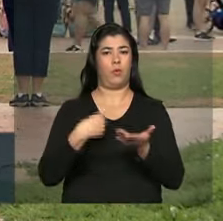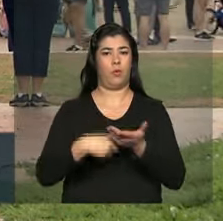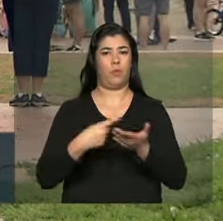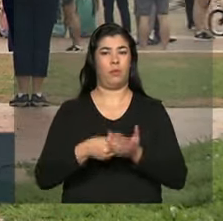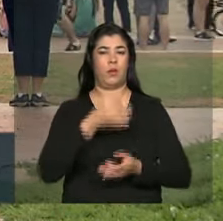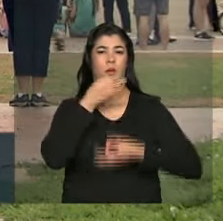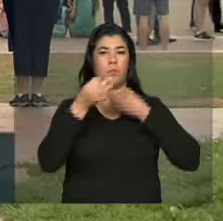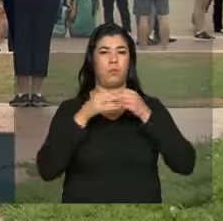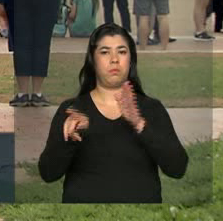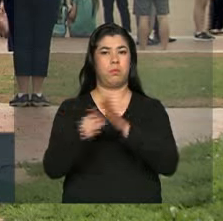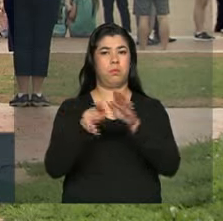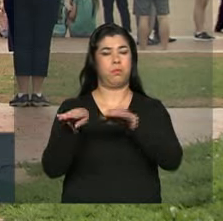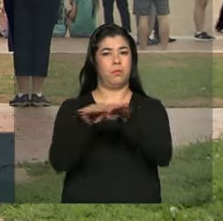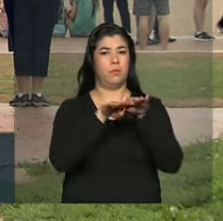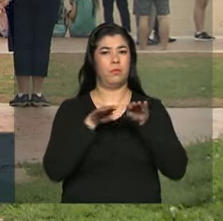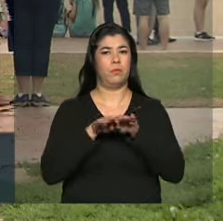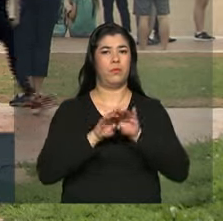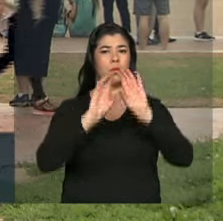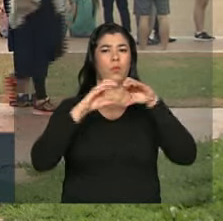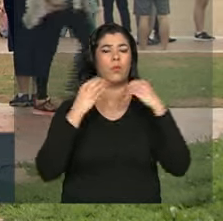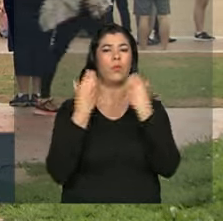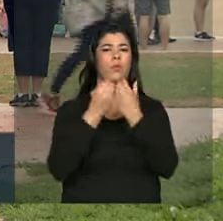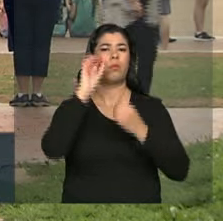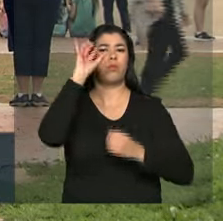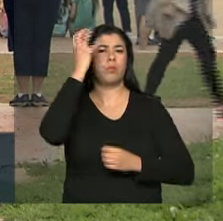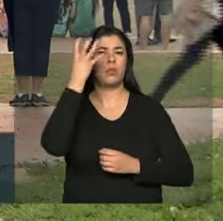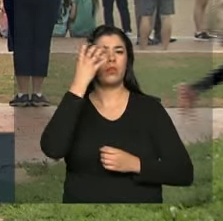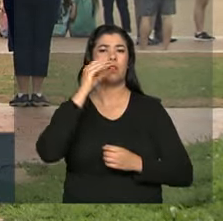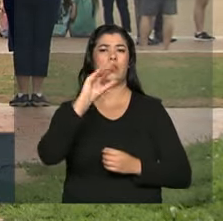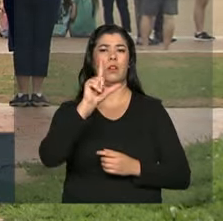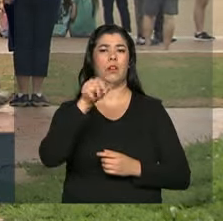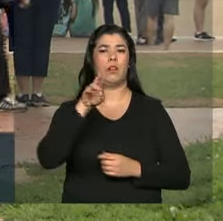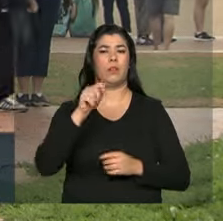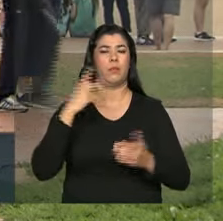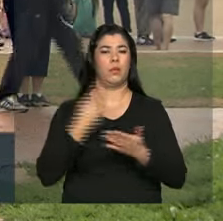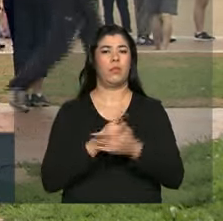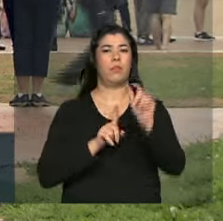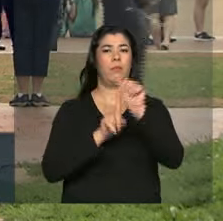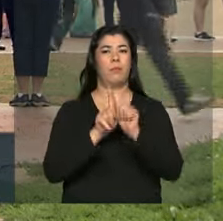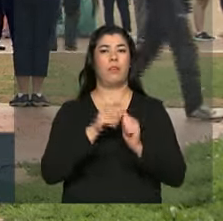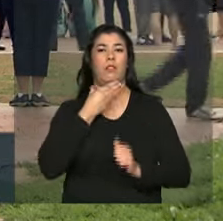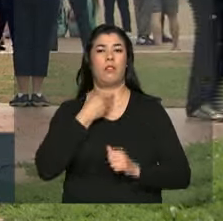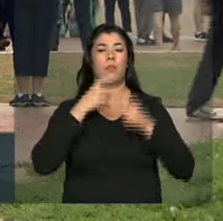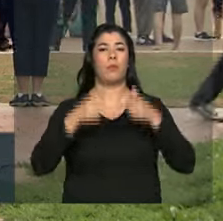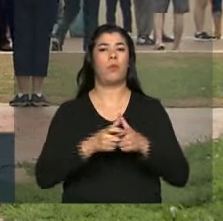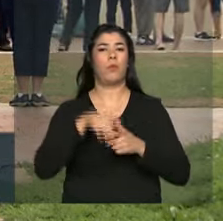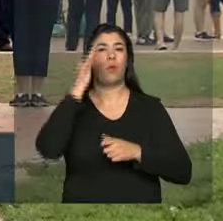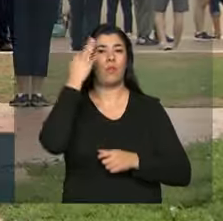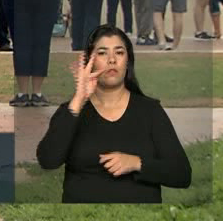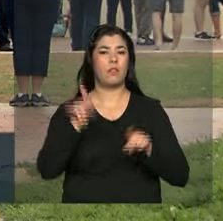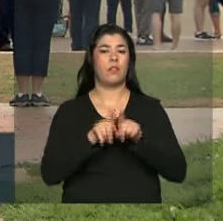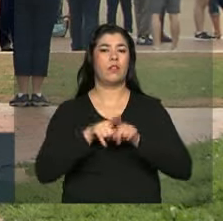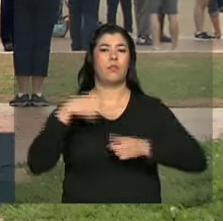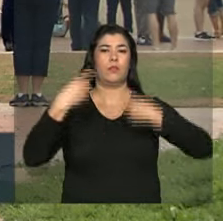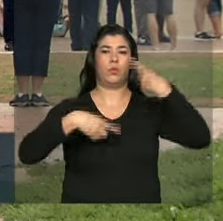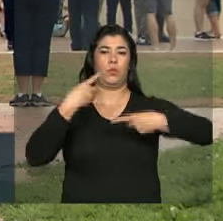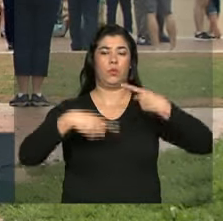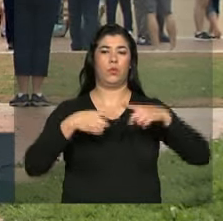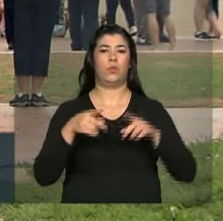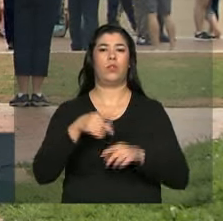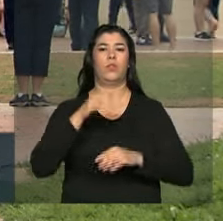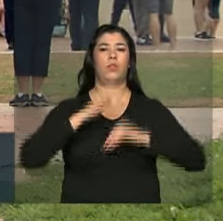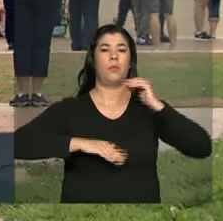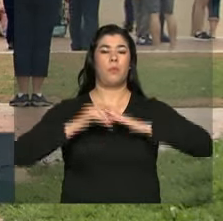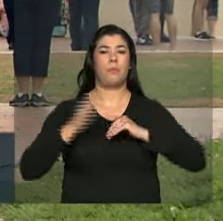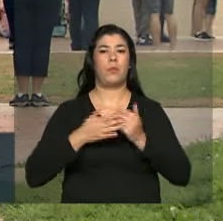comum em relação à conferência sobre o clima que ocorre em dezembro na cidade de Paris, na França e vai discutir ações